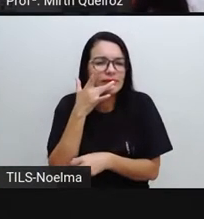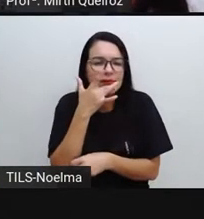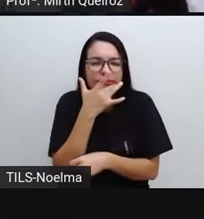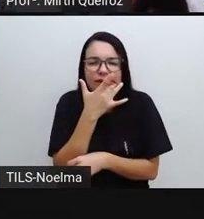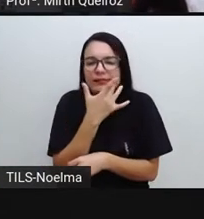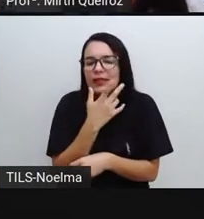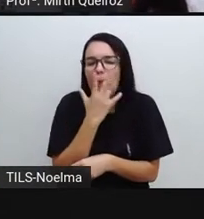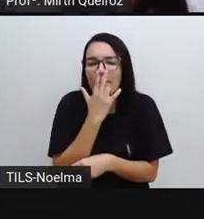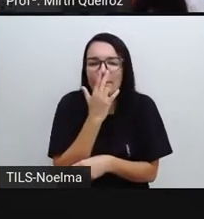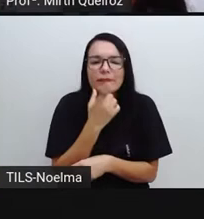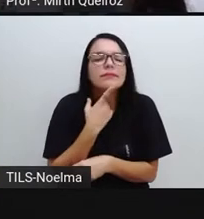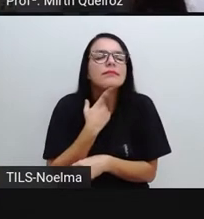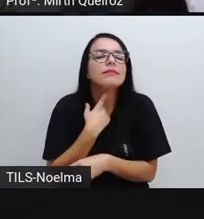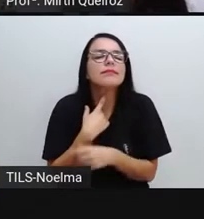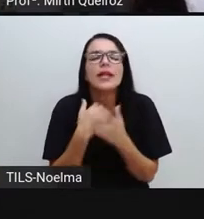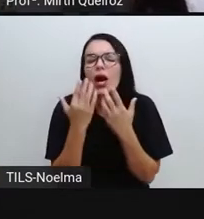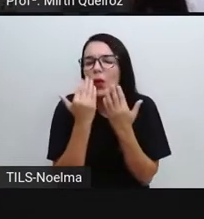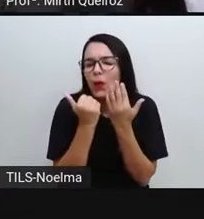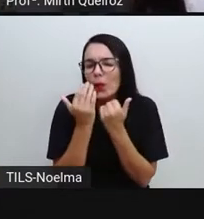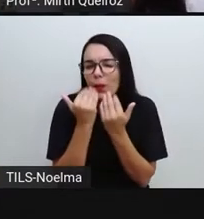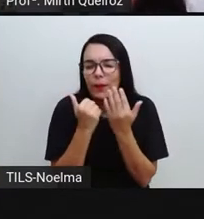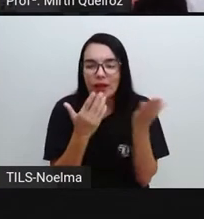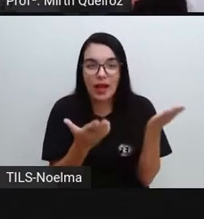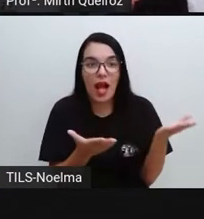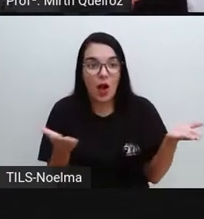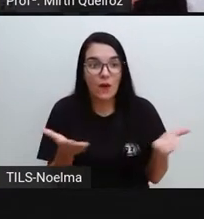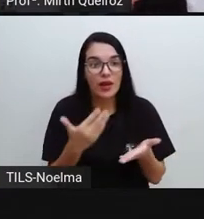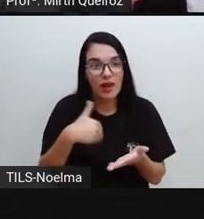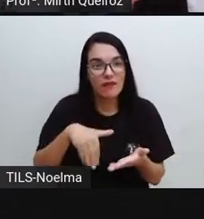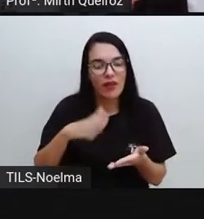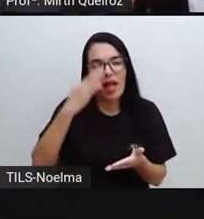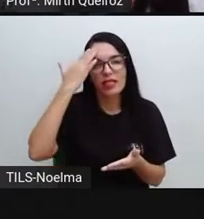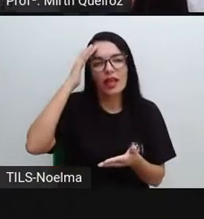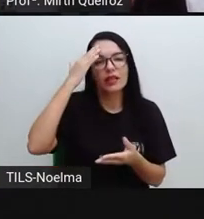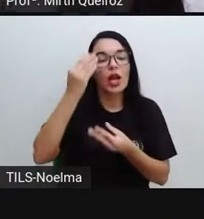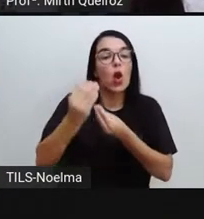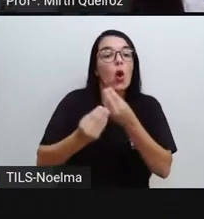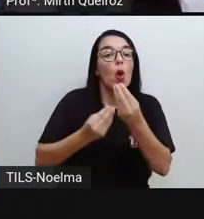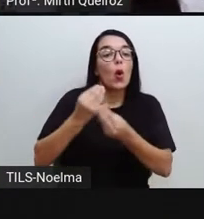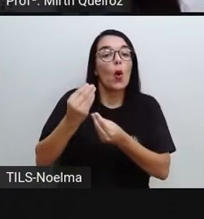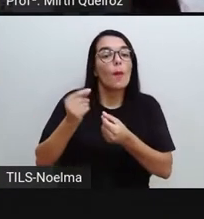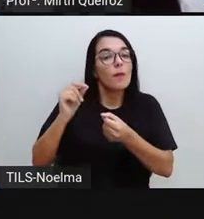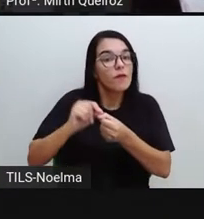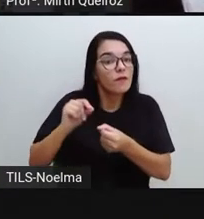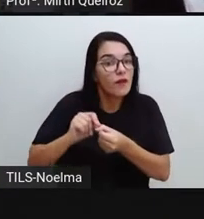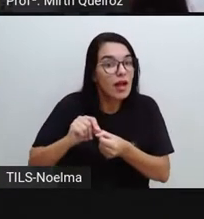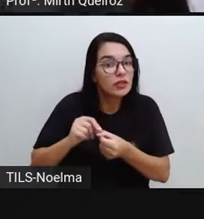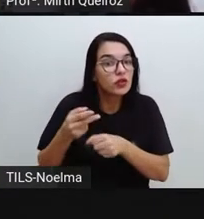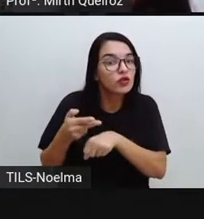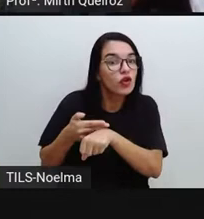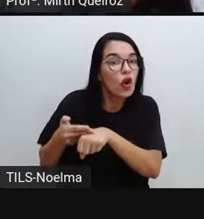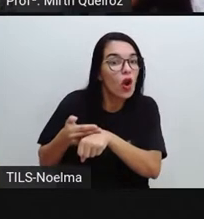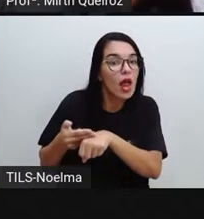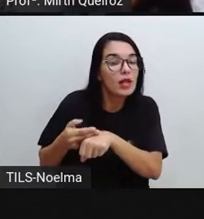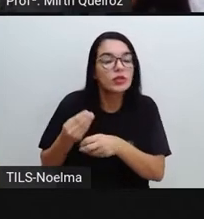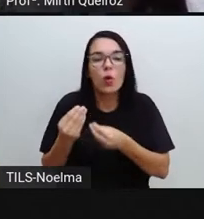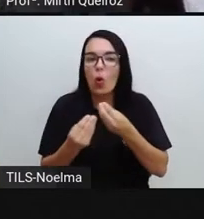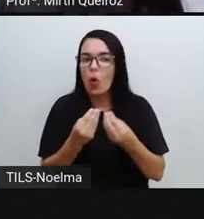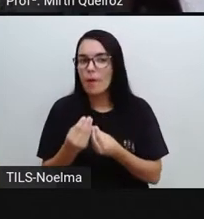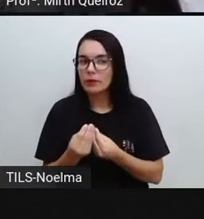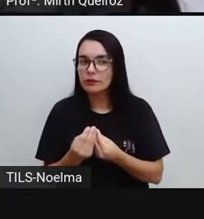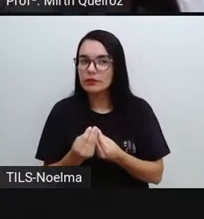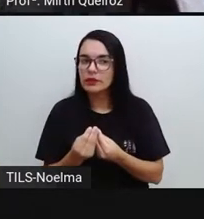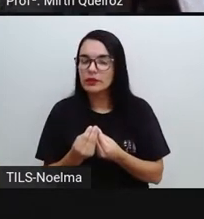De comer um chocolate, a gente vai entender como é que é produzido aí um chocolate. Para a gente ter o chocolate que a gente